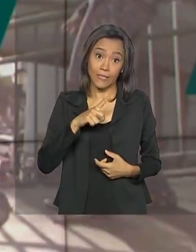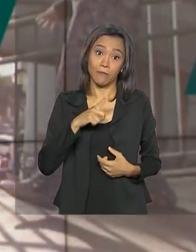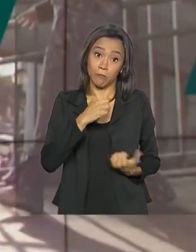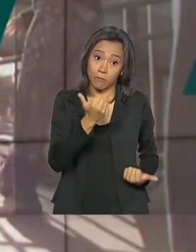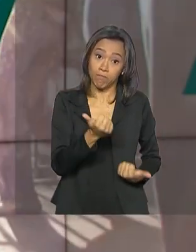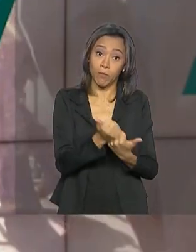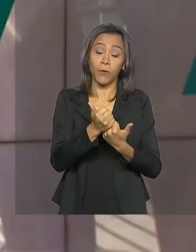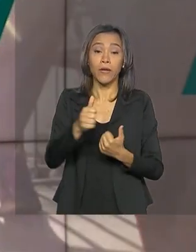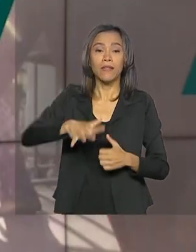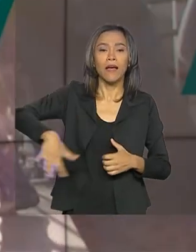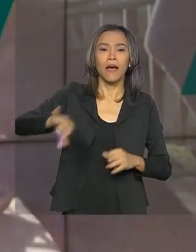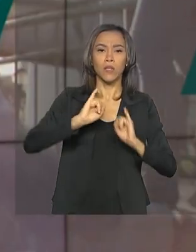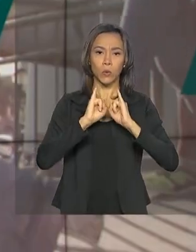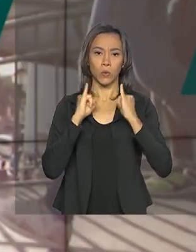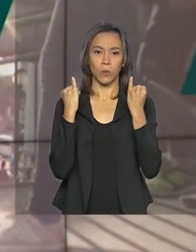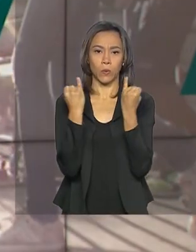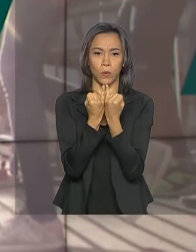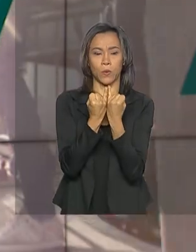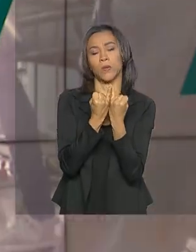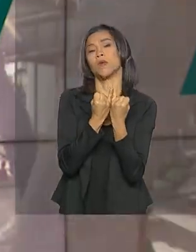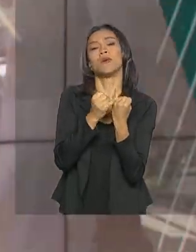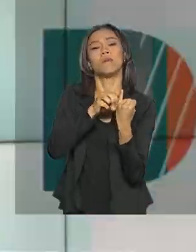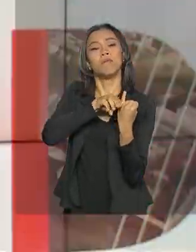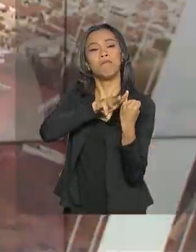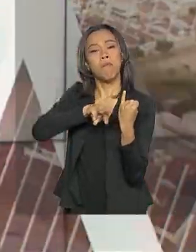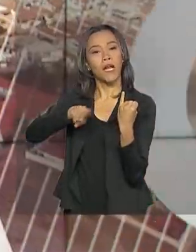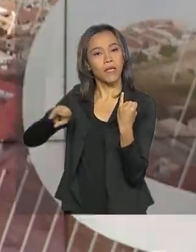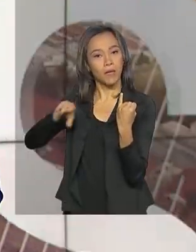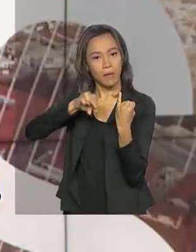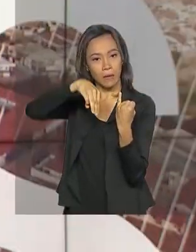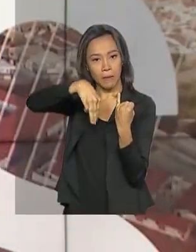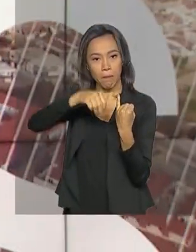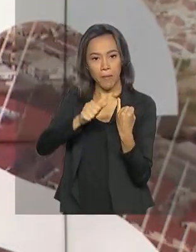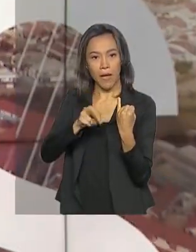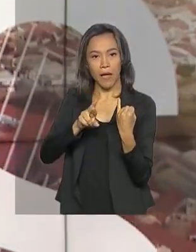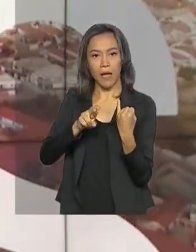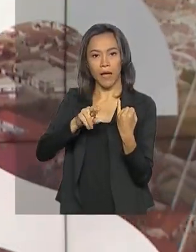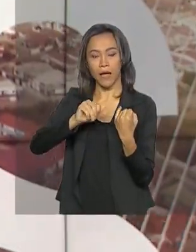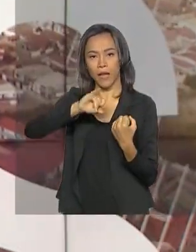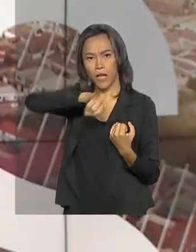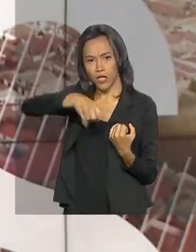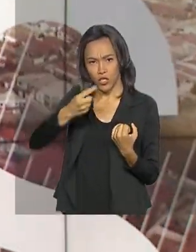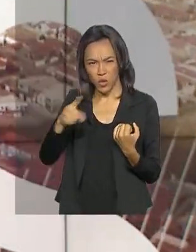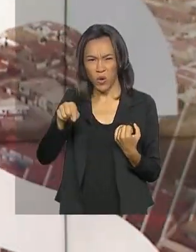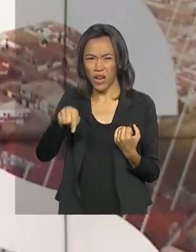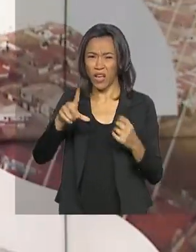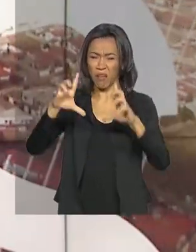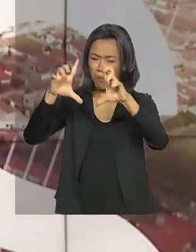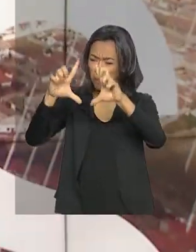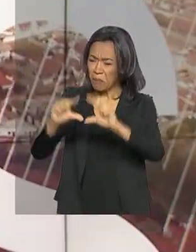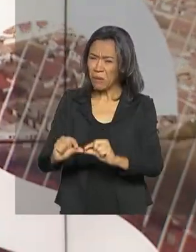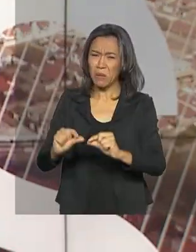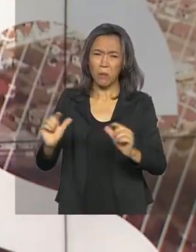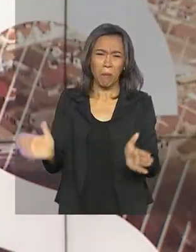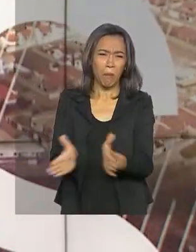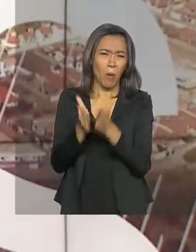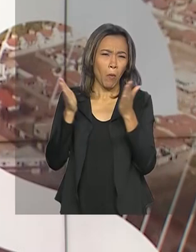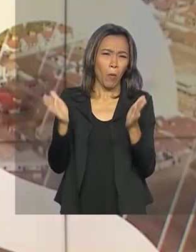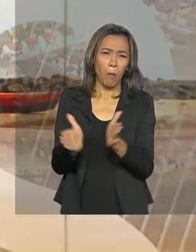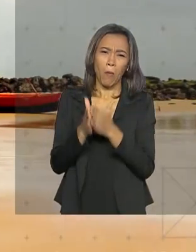Marajó, no estado do Pará, onde estão municípios que apresentam um dos menores índices de desenvolvimento humano do país.